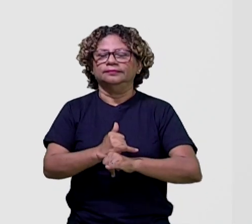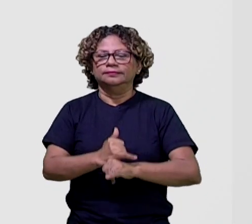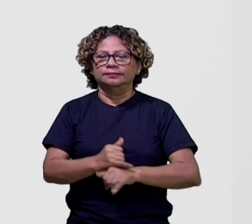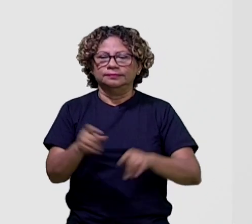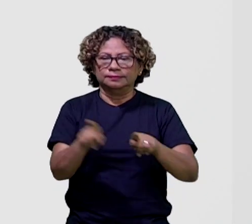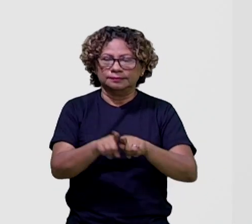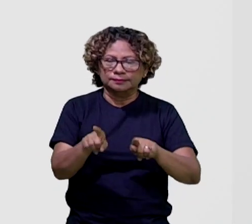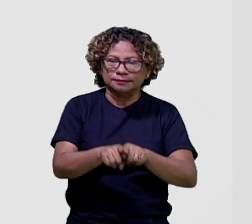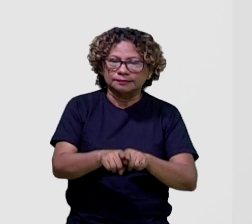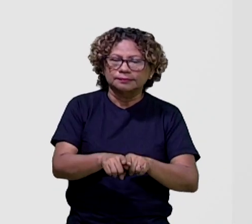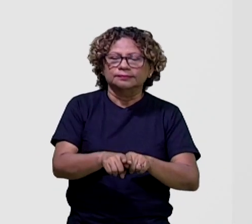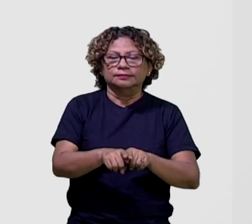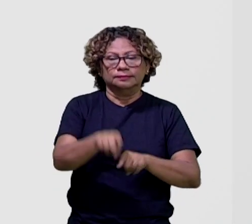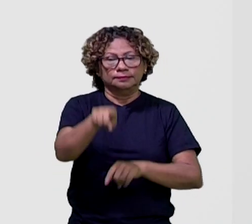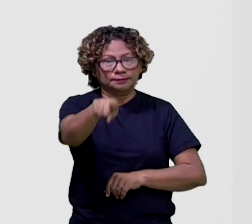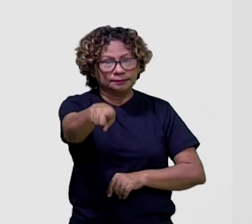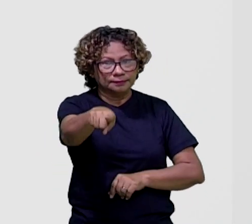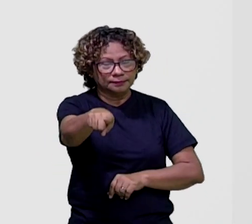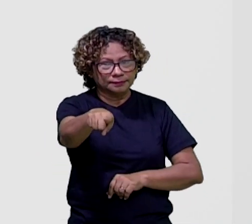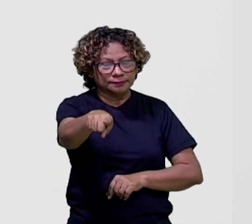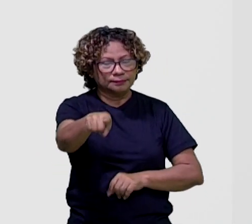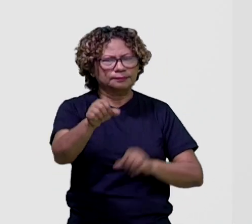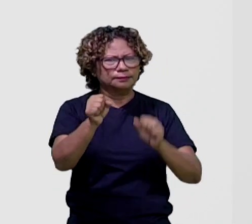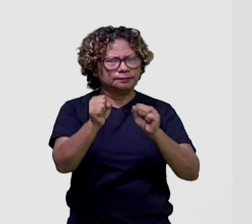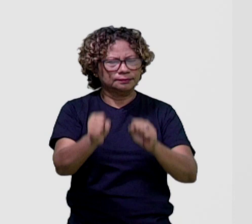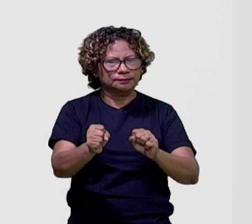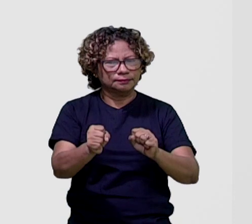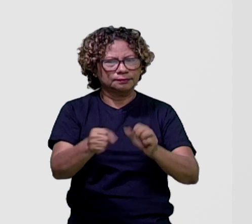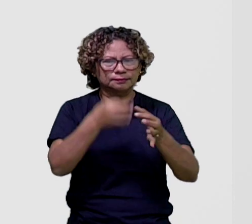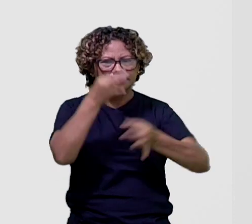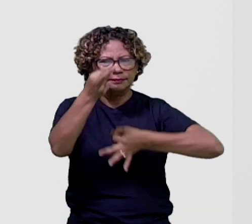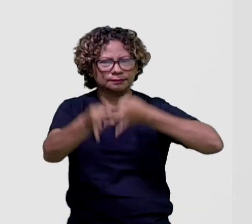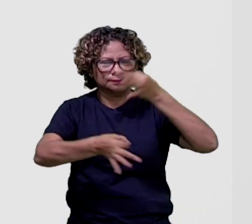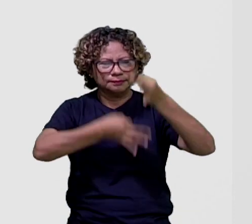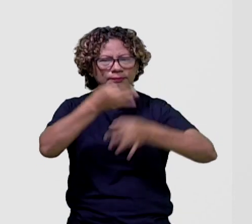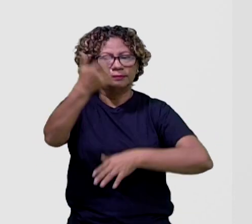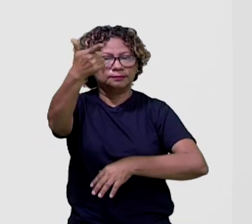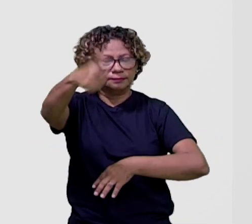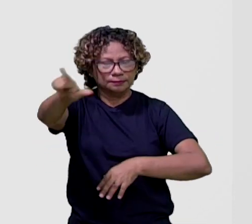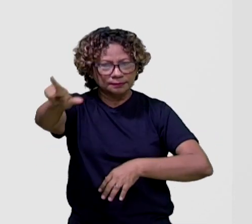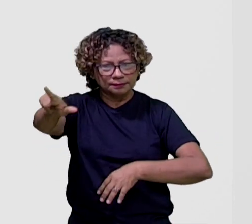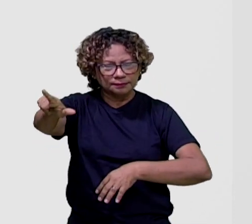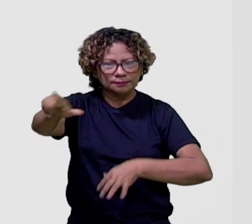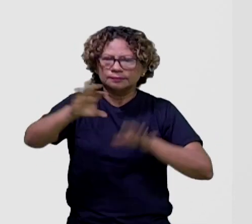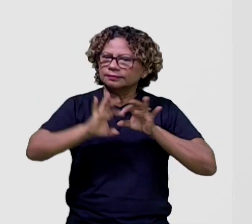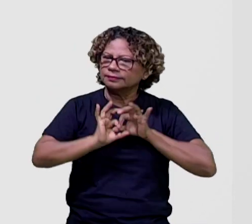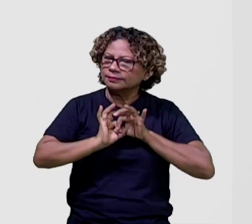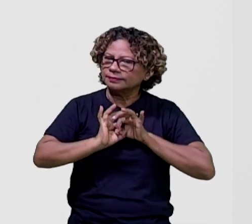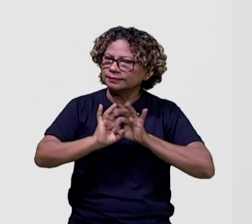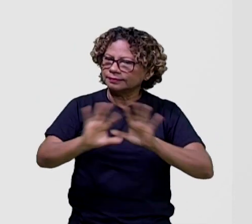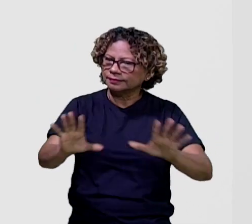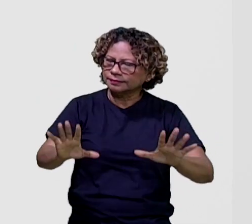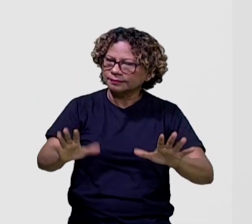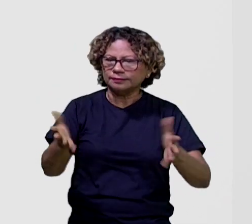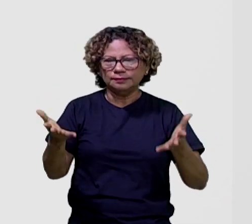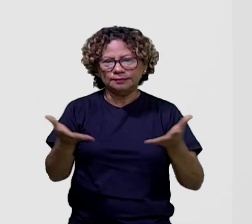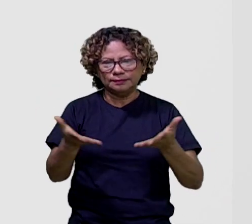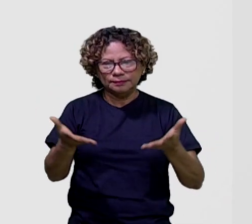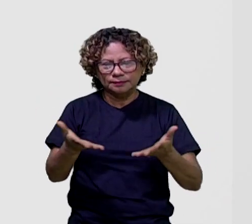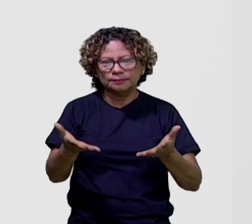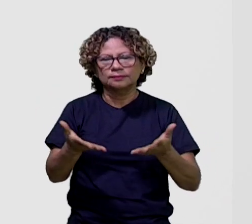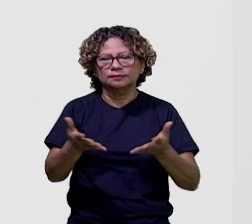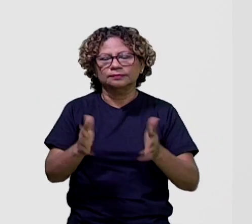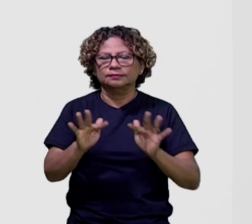citando, vocês podem também sugerir outros, né? Então, fiquem à vontade. Eu vou me despedindo aqui com